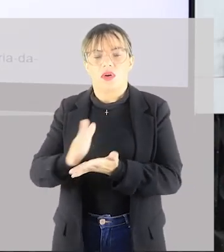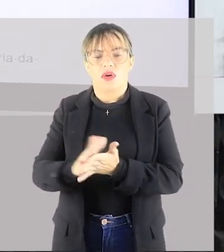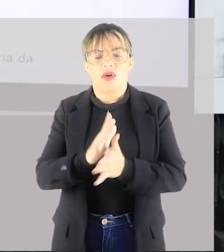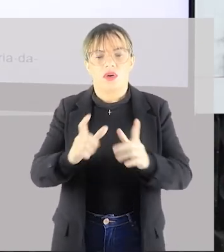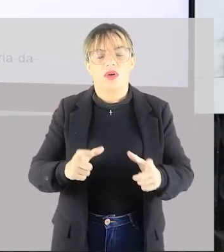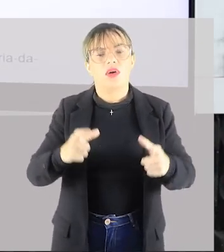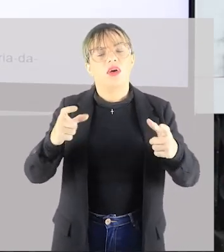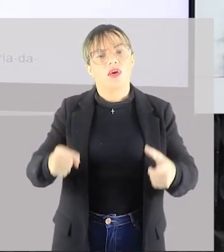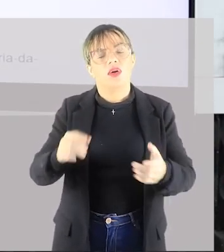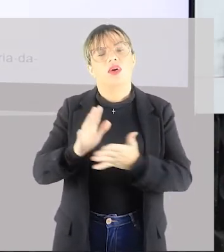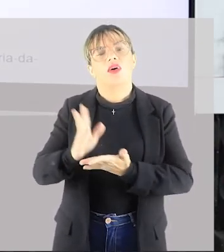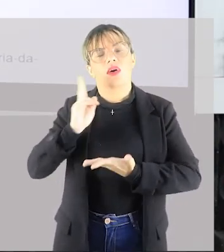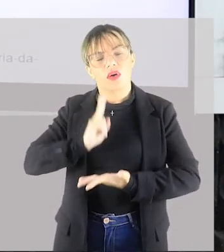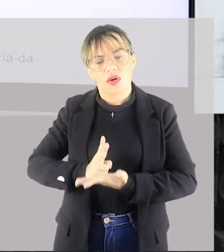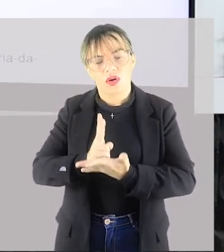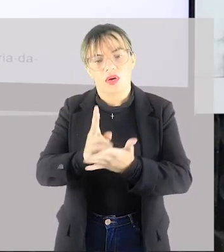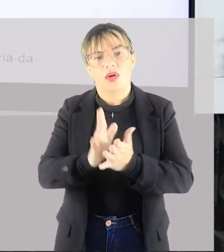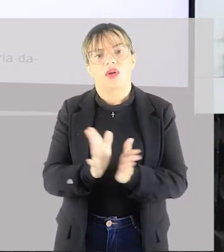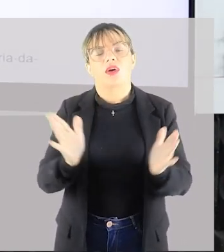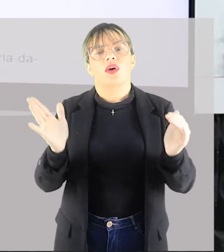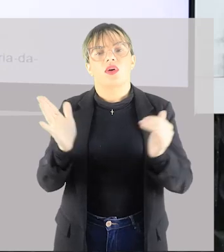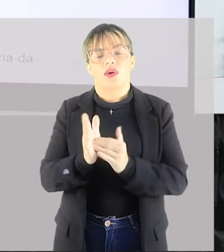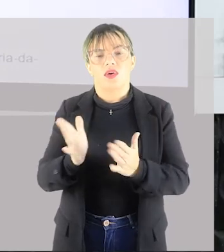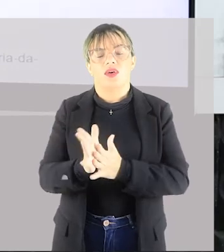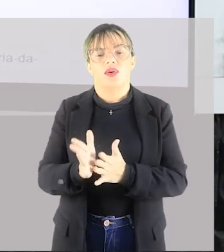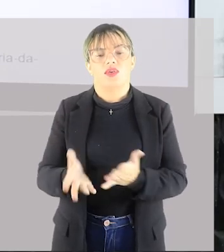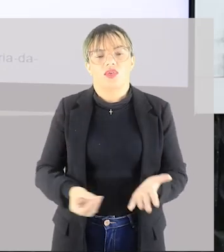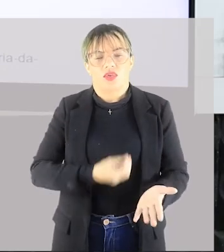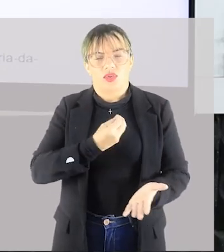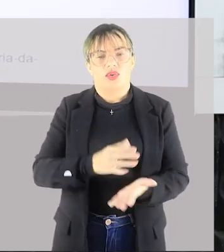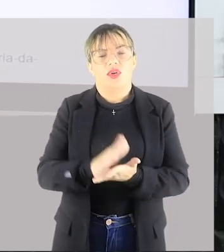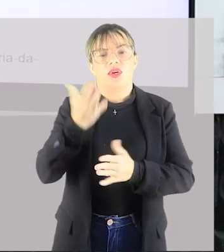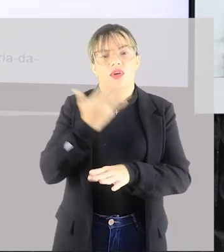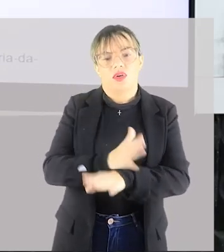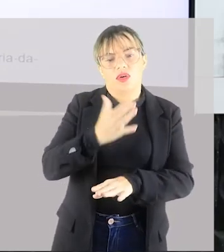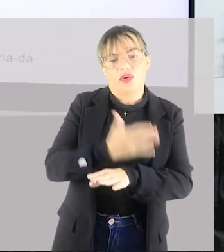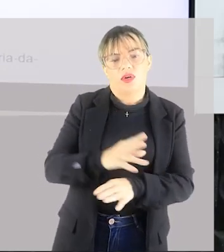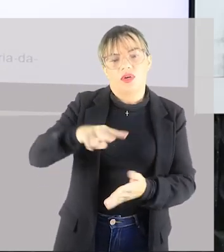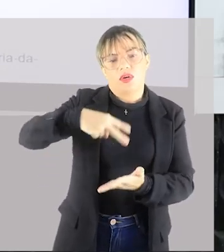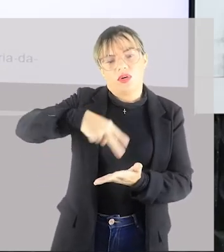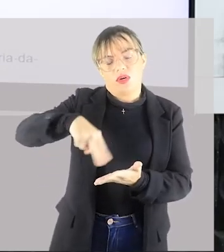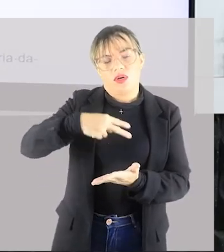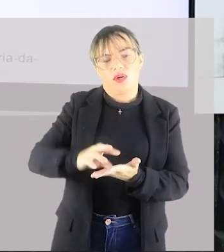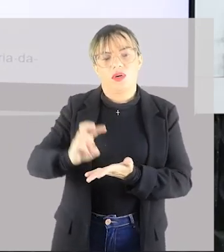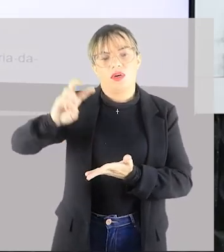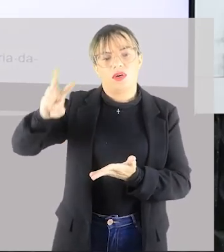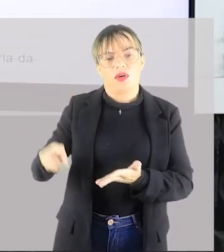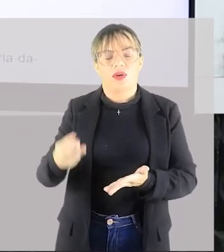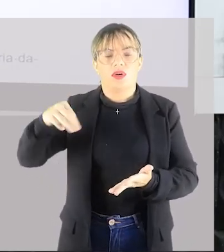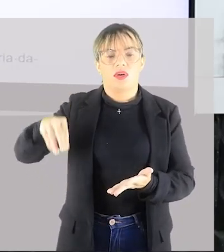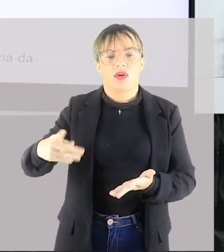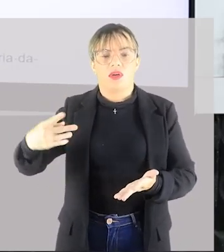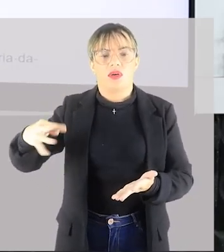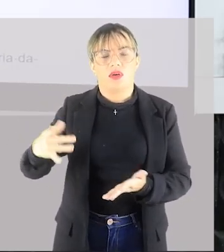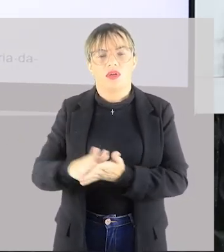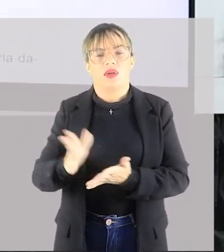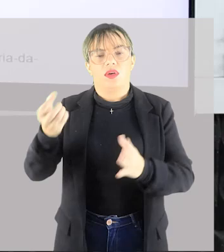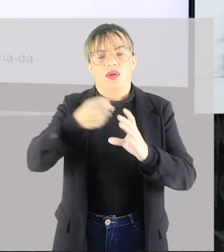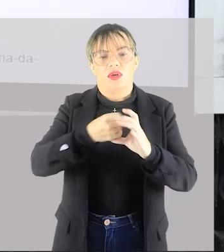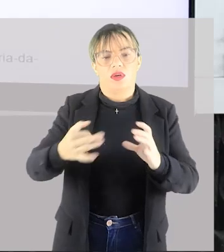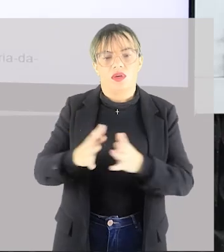perdura até os dias atuais. Então as danças milenares têm esse caráter religioso.